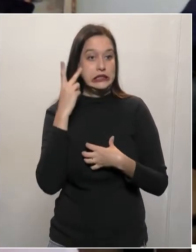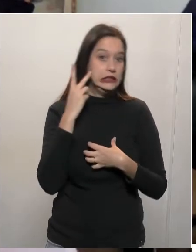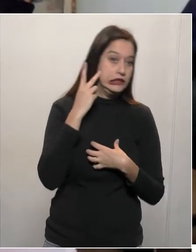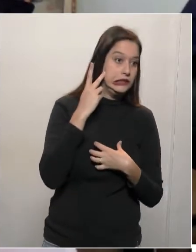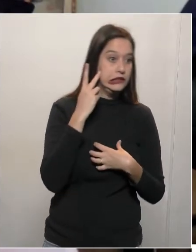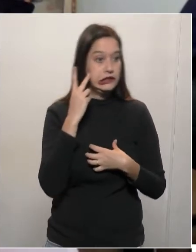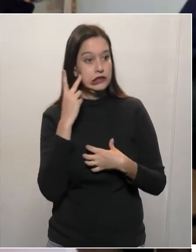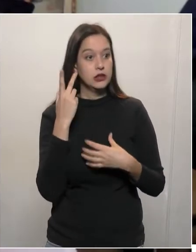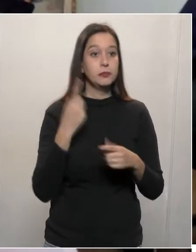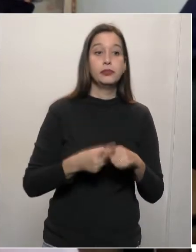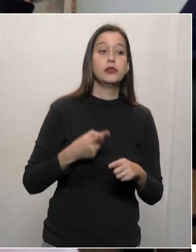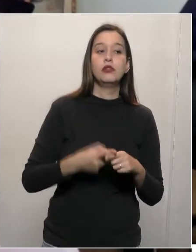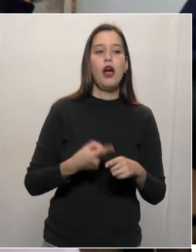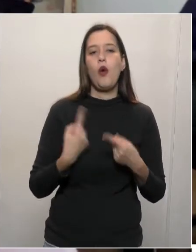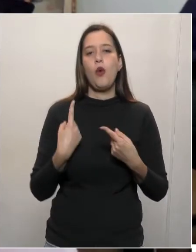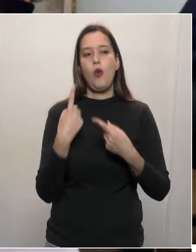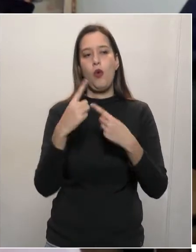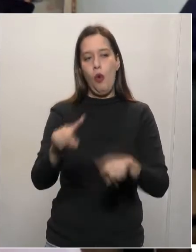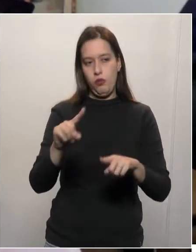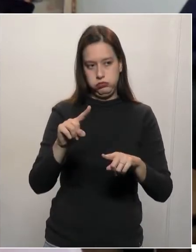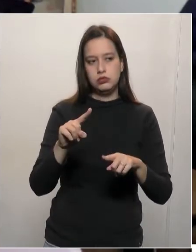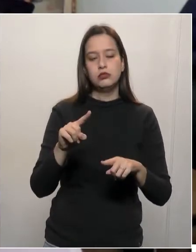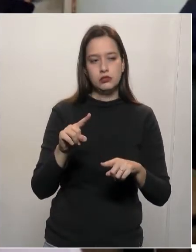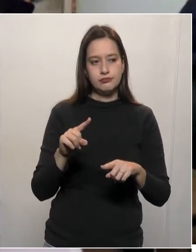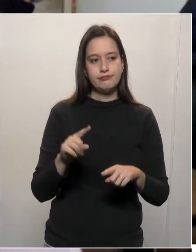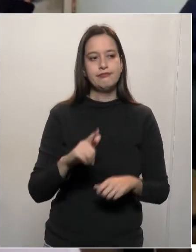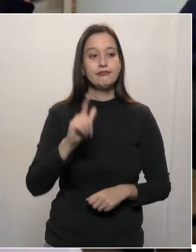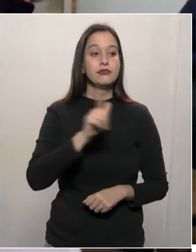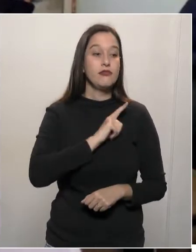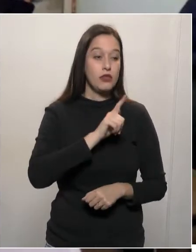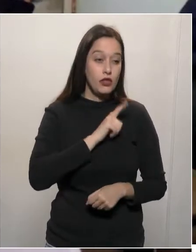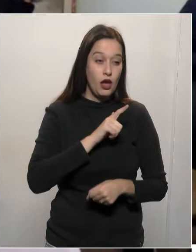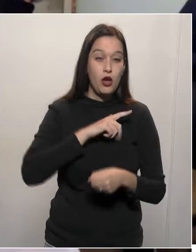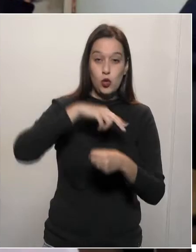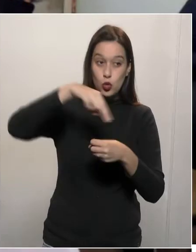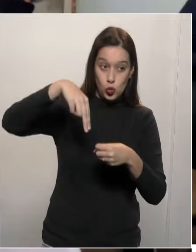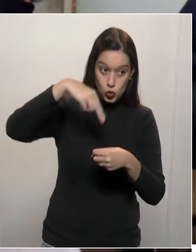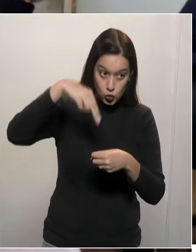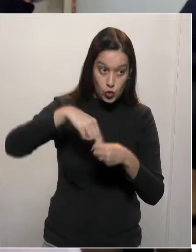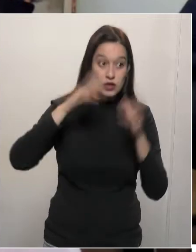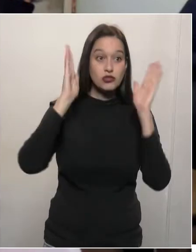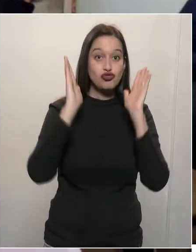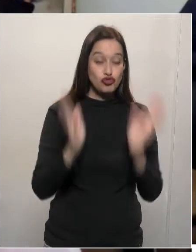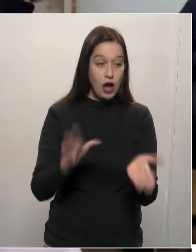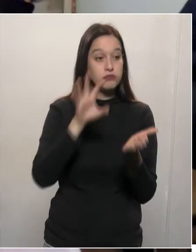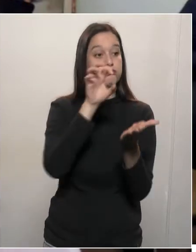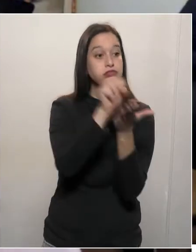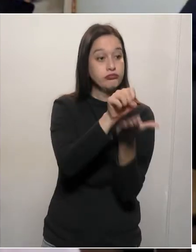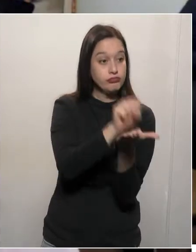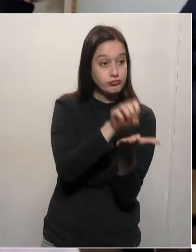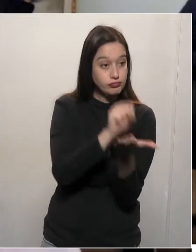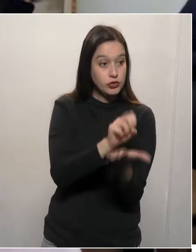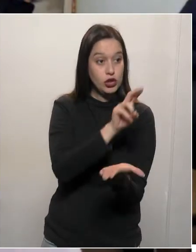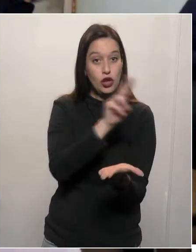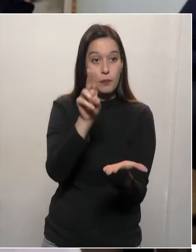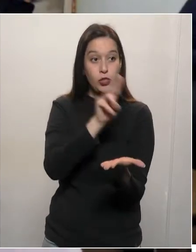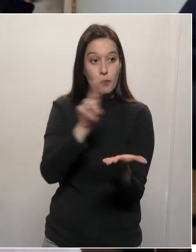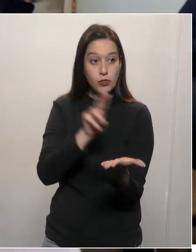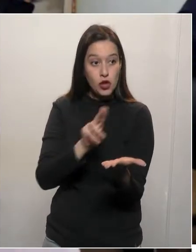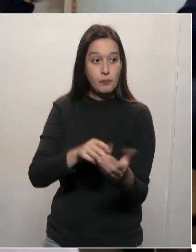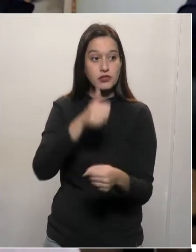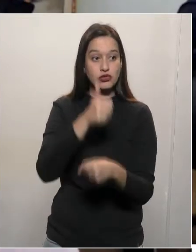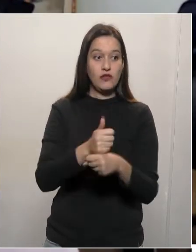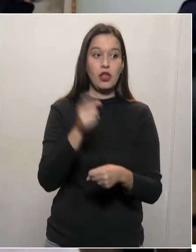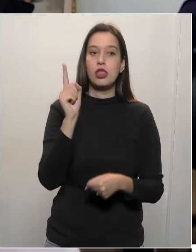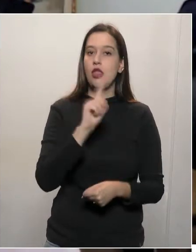para o mundo da educação. Que, aliás, já tem cadastrado nove diretores que afrontaram a legislação que estão